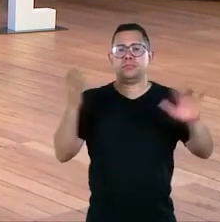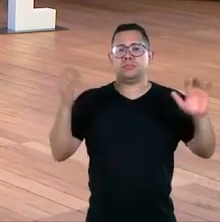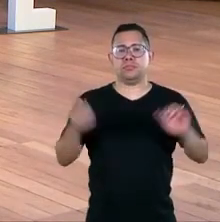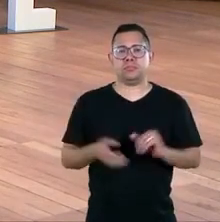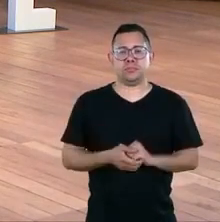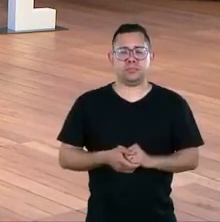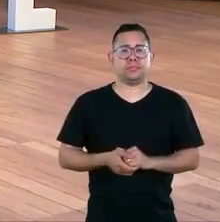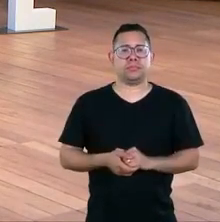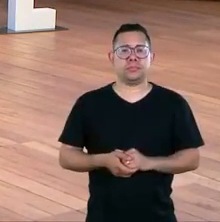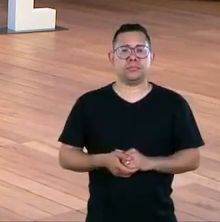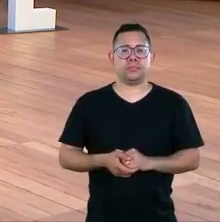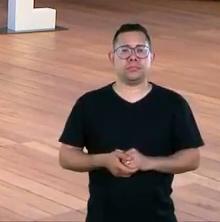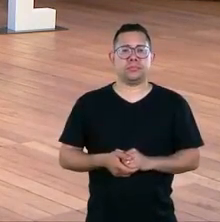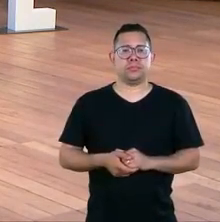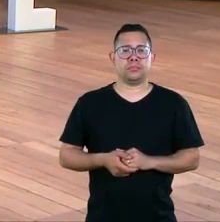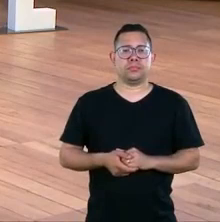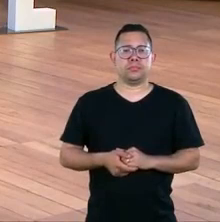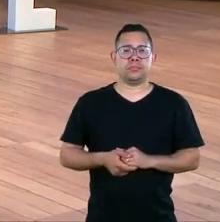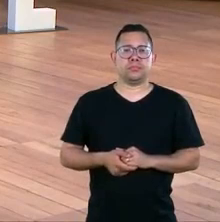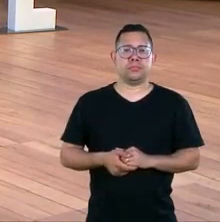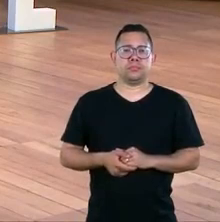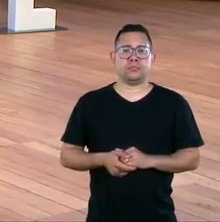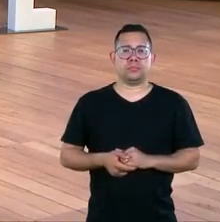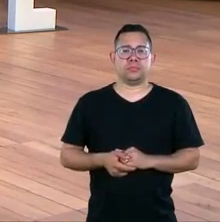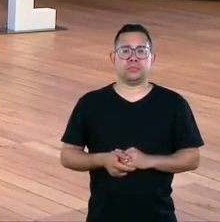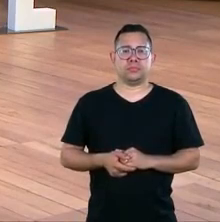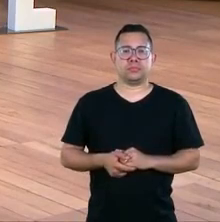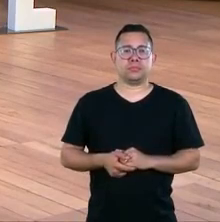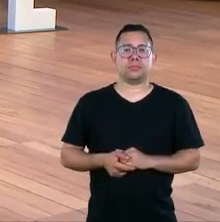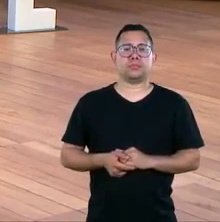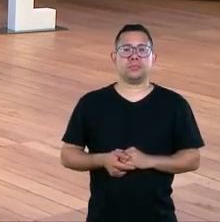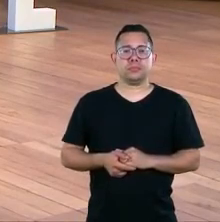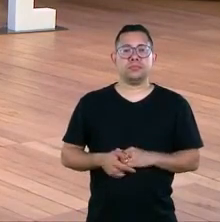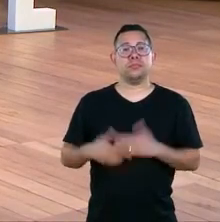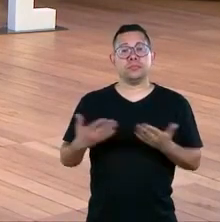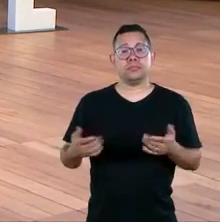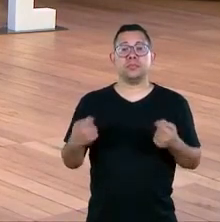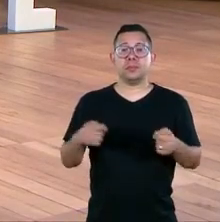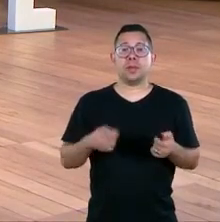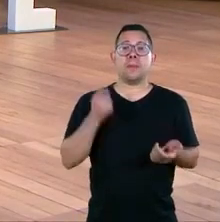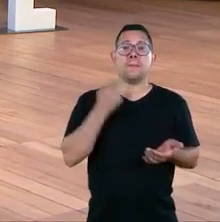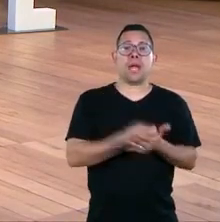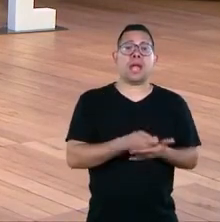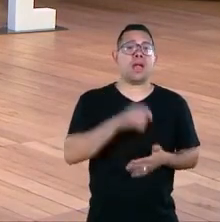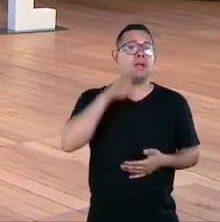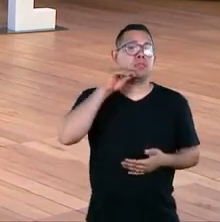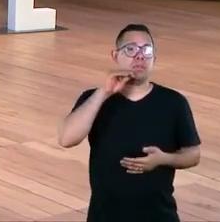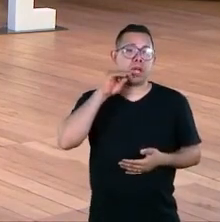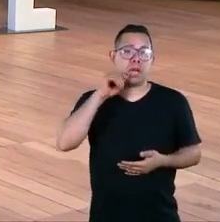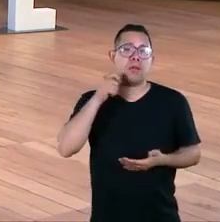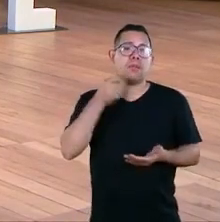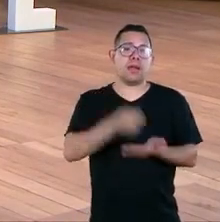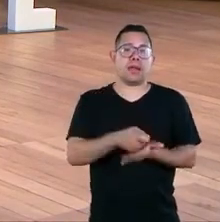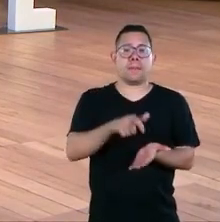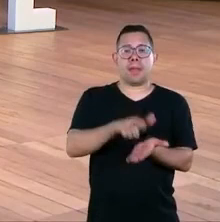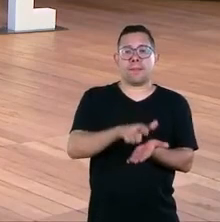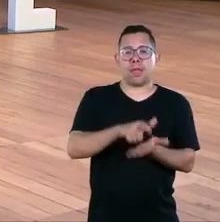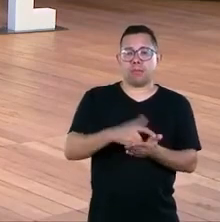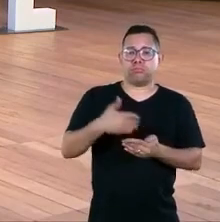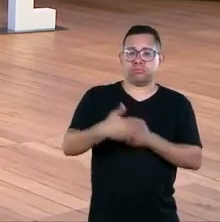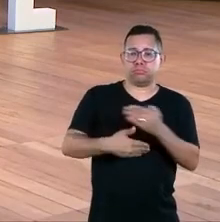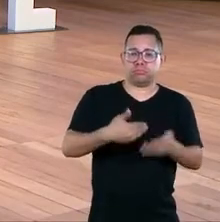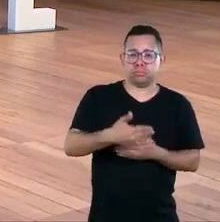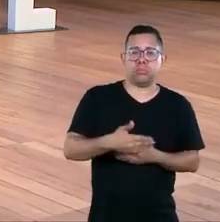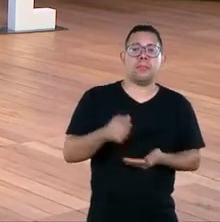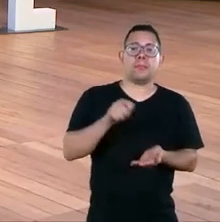olham para a entidade como se fosse uma entidade que tem que pagar funcionário papel e gênero luz esses custos quando você